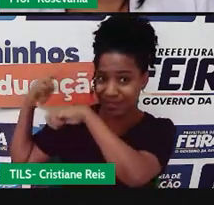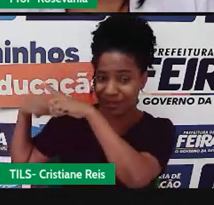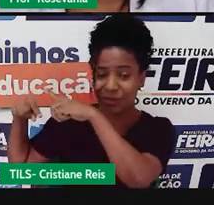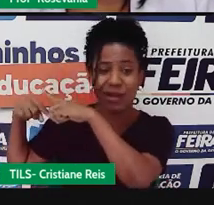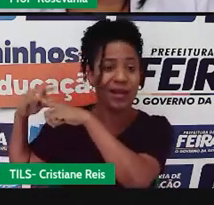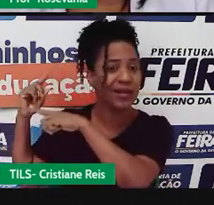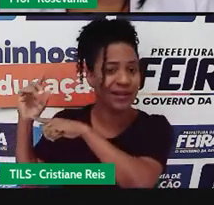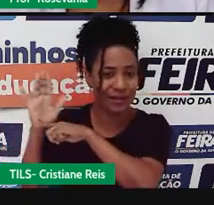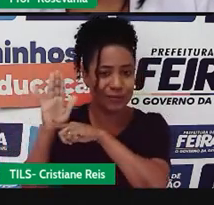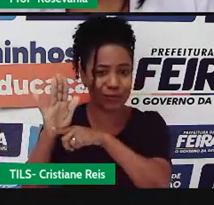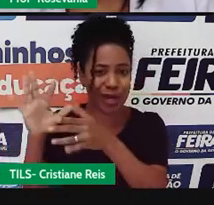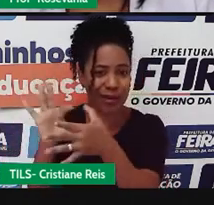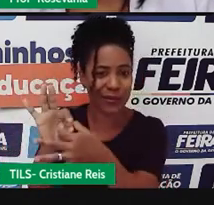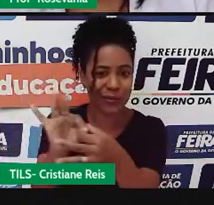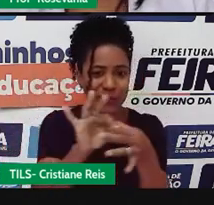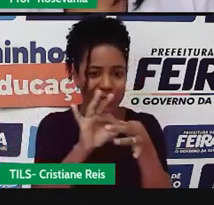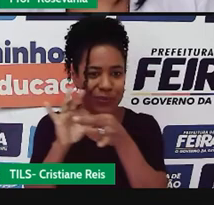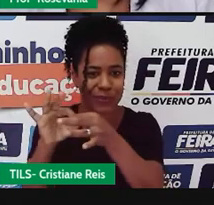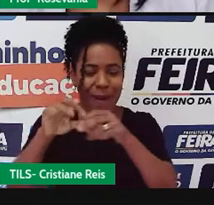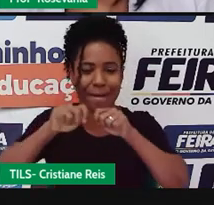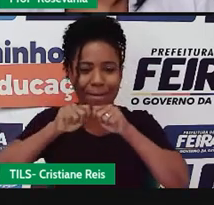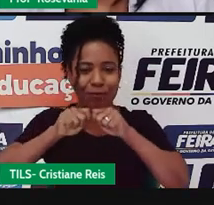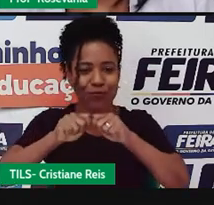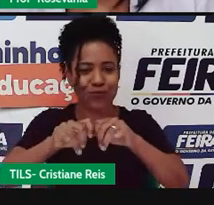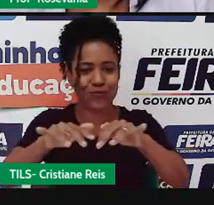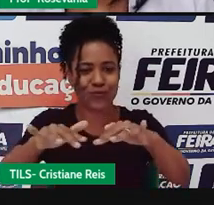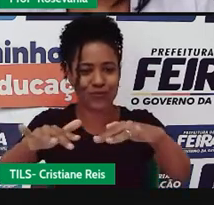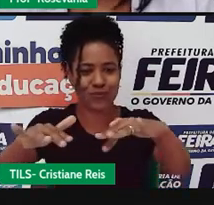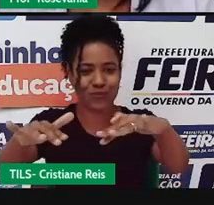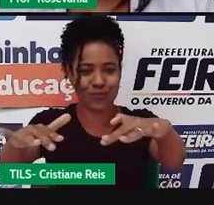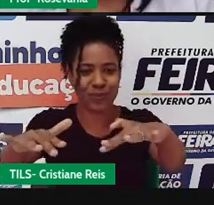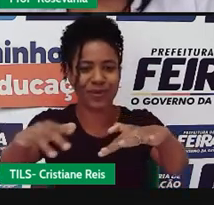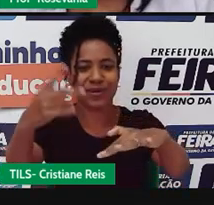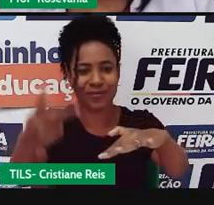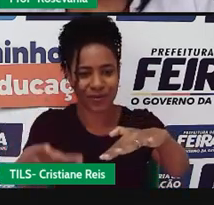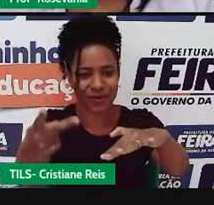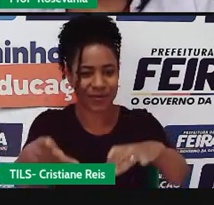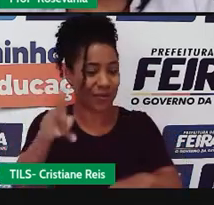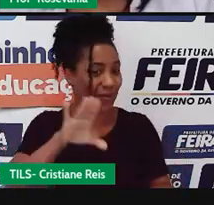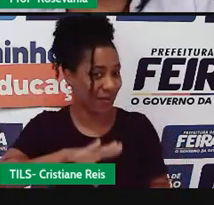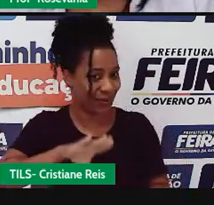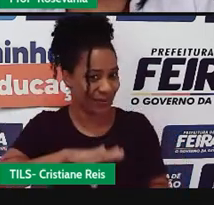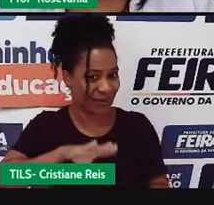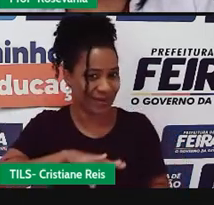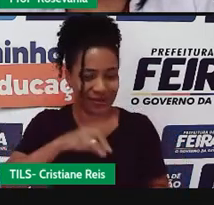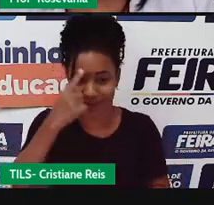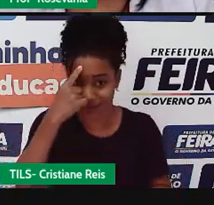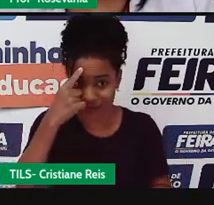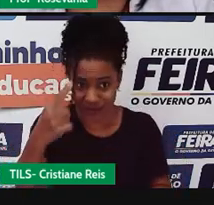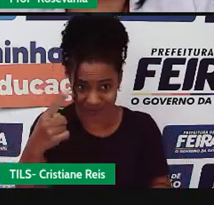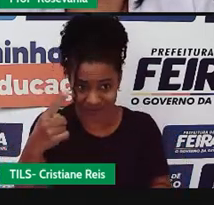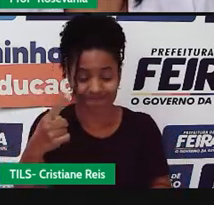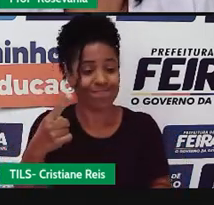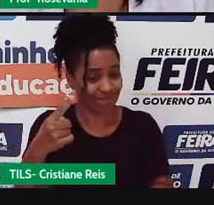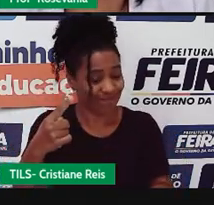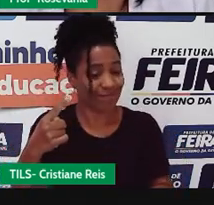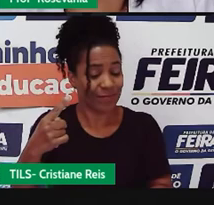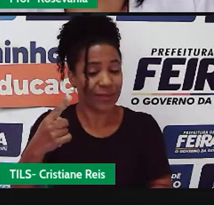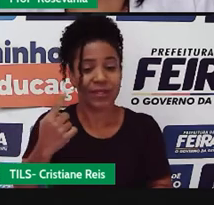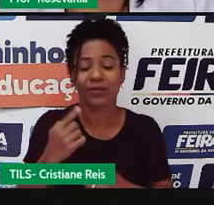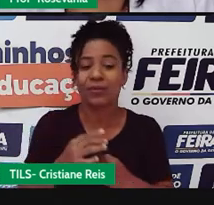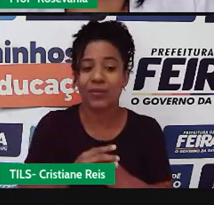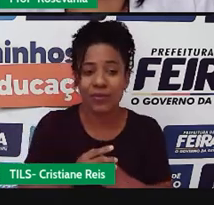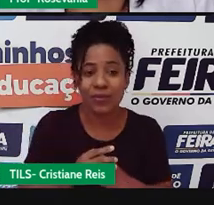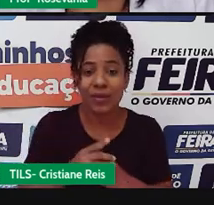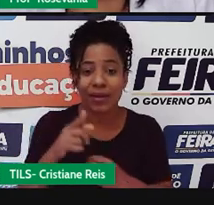escoamento dessa região, né, para a metrópole, que no caso, Portugal na época. Então, desde lá, já tem essa importância e